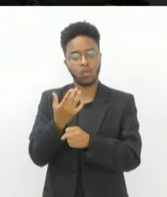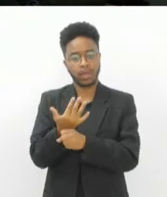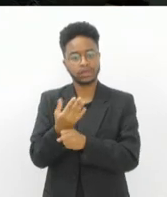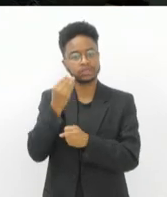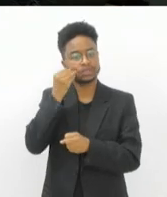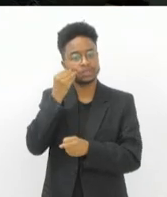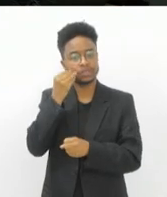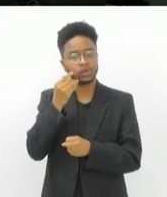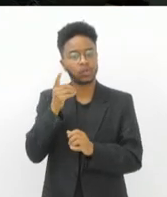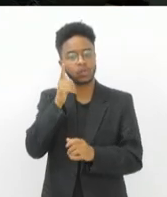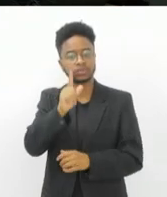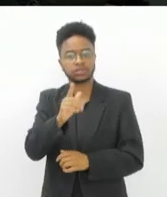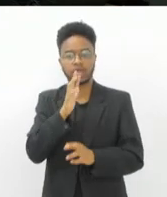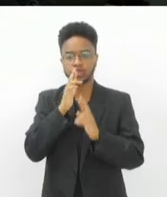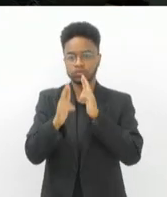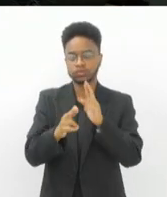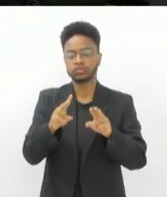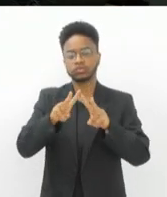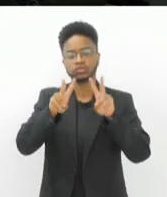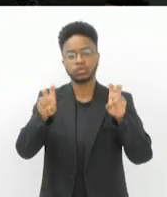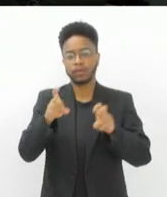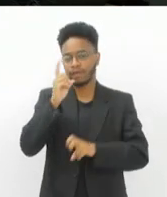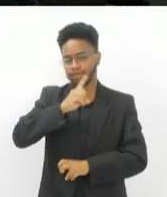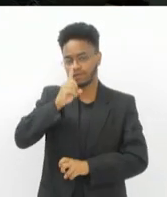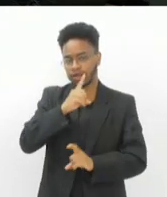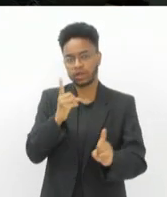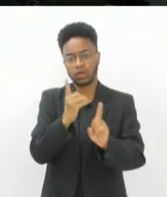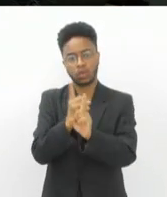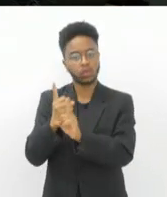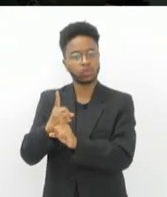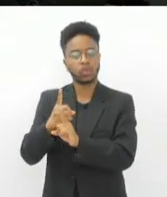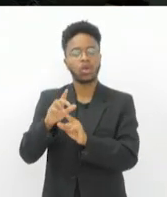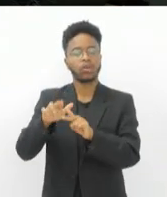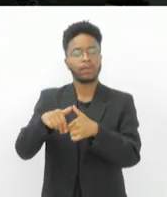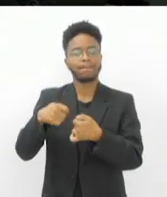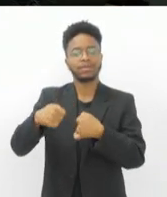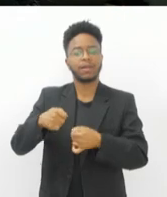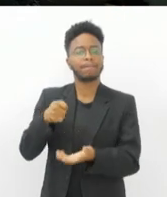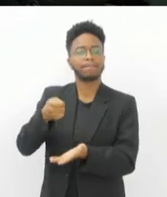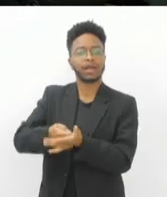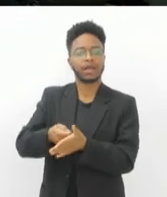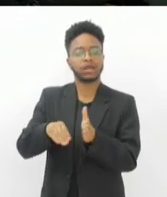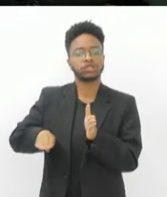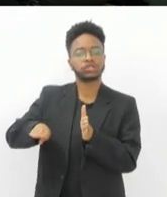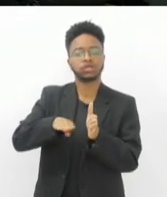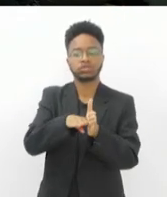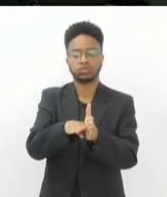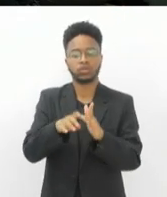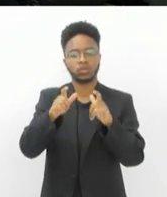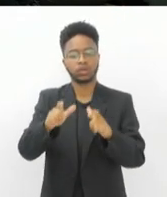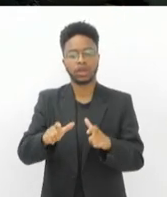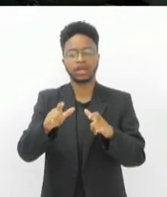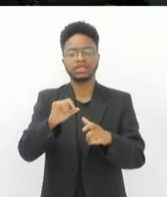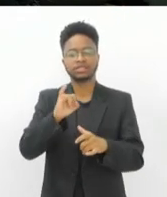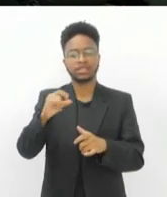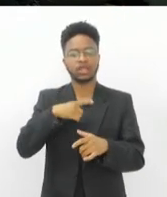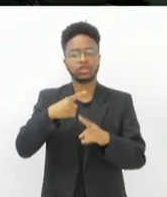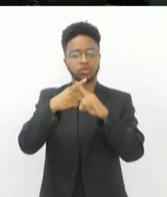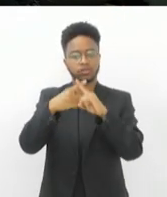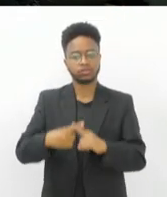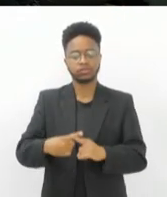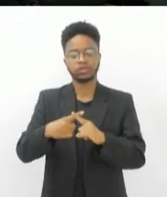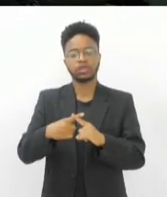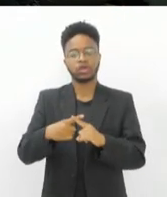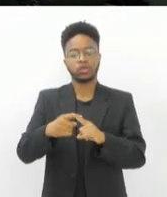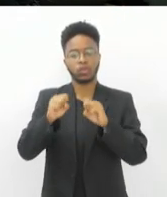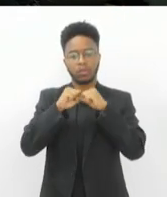respostas sobre as irregularidades encontradas na cobrança de estacionamento da unidade em dias de jogos no Maracanã. A